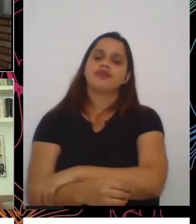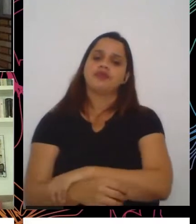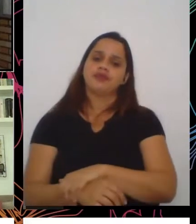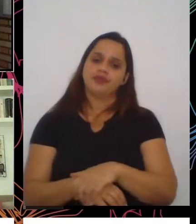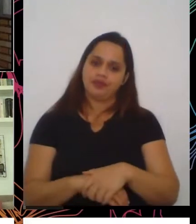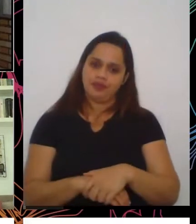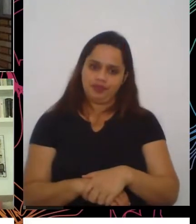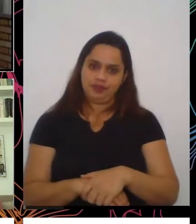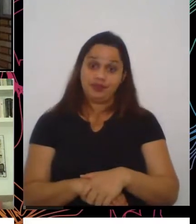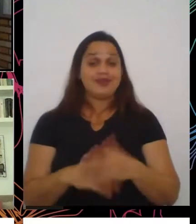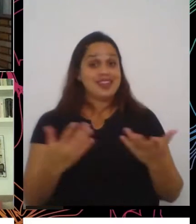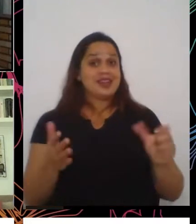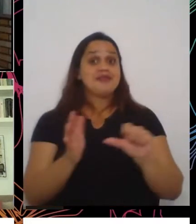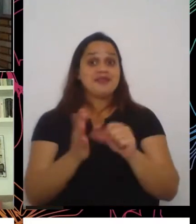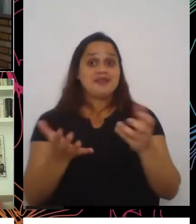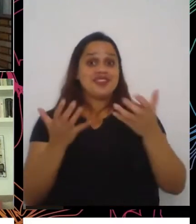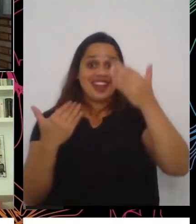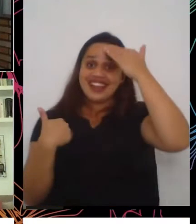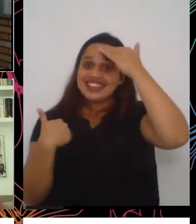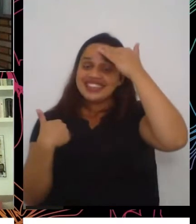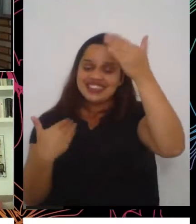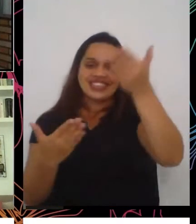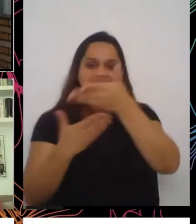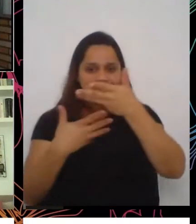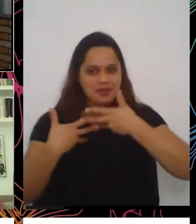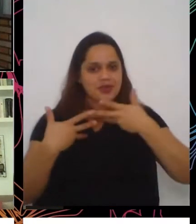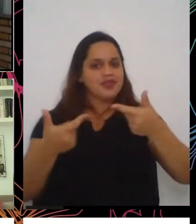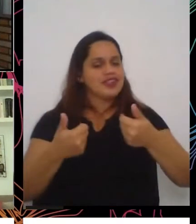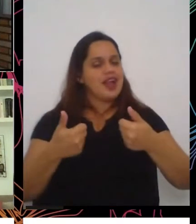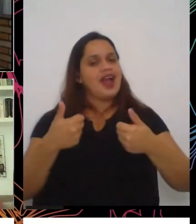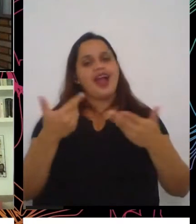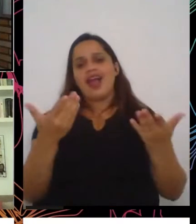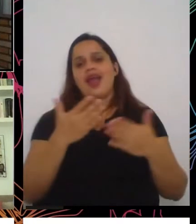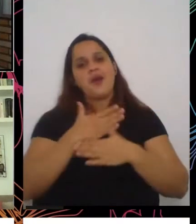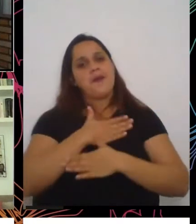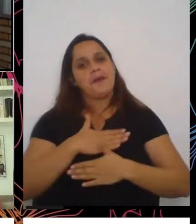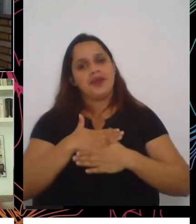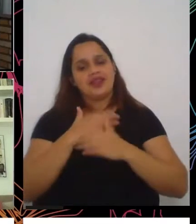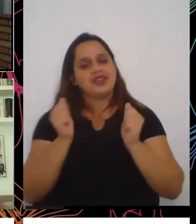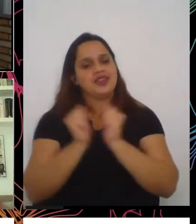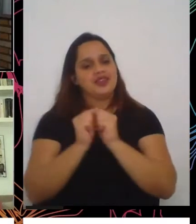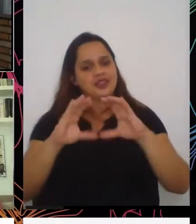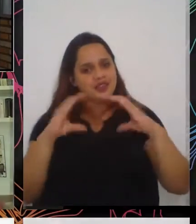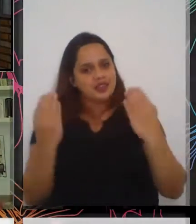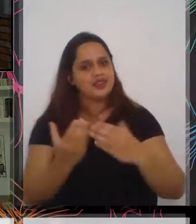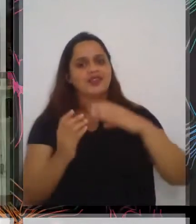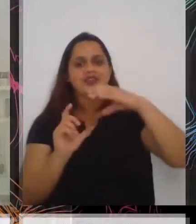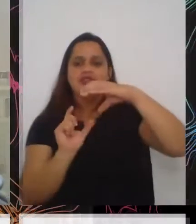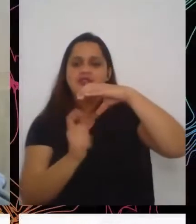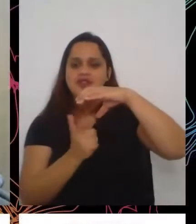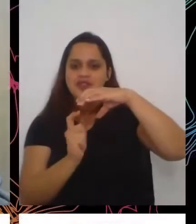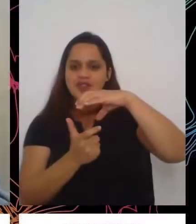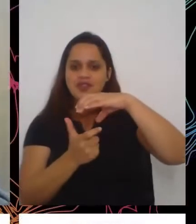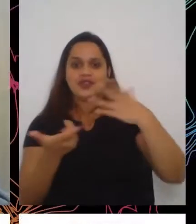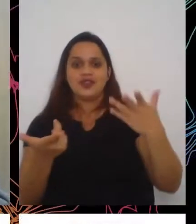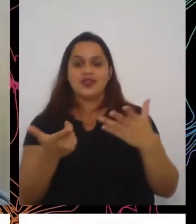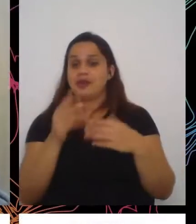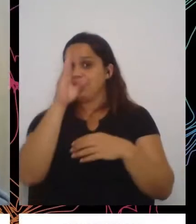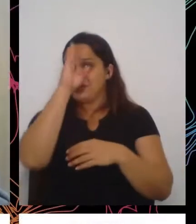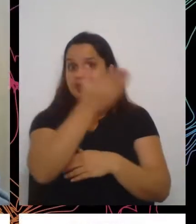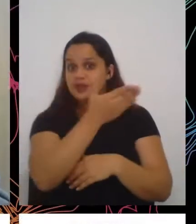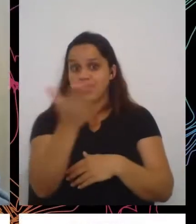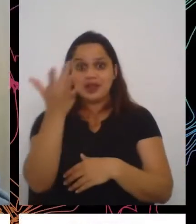Primeiro, quero agradecer imensamente aqui o convite, é uma honra estar nesta conferência do Instituto Etos, ainda mais com essas pessoas tão